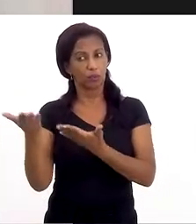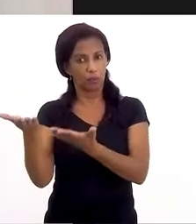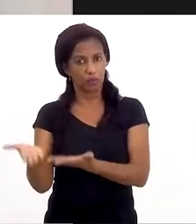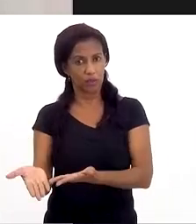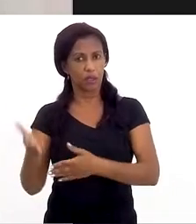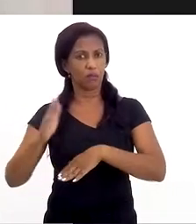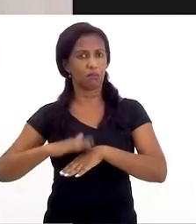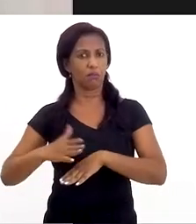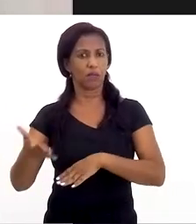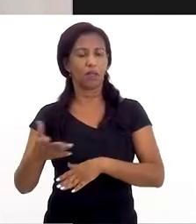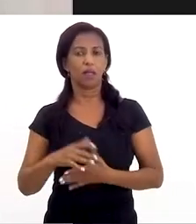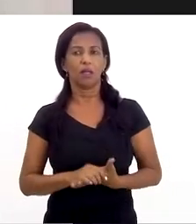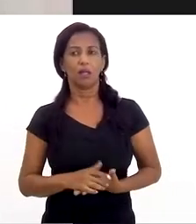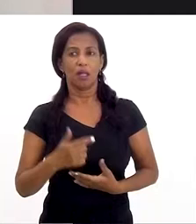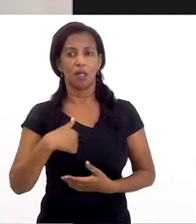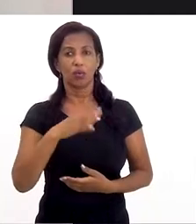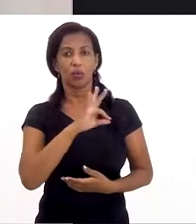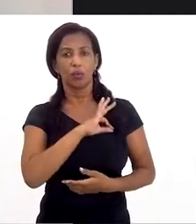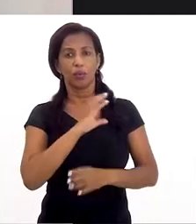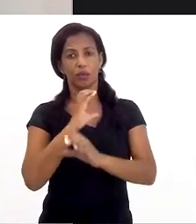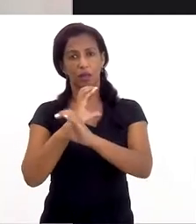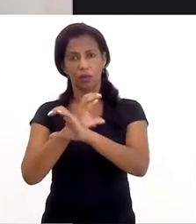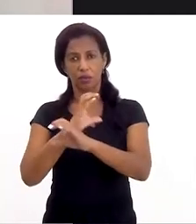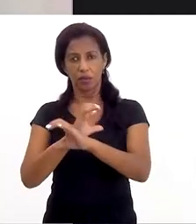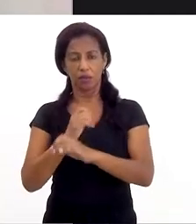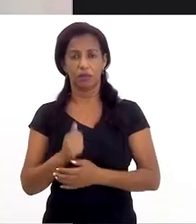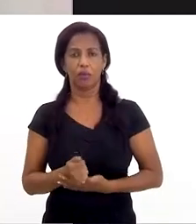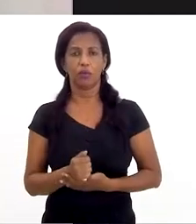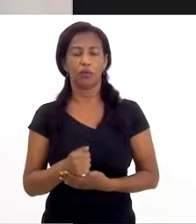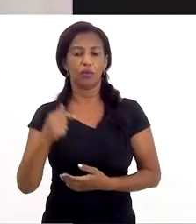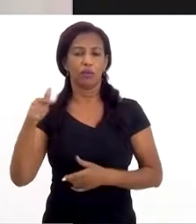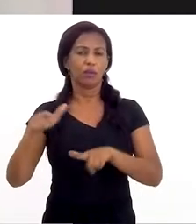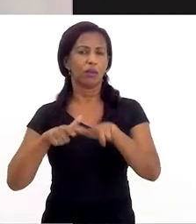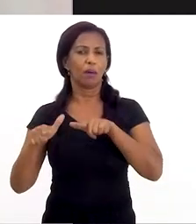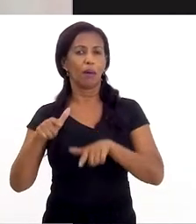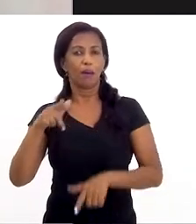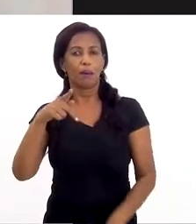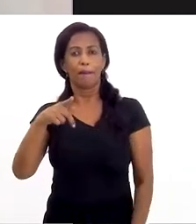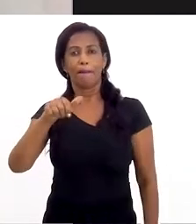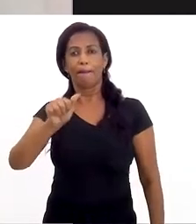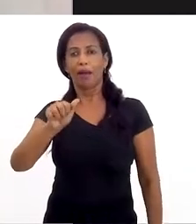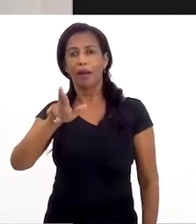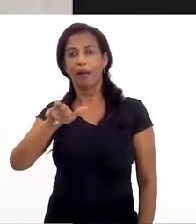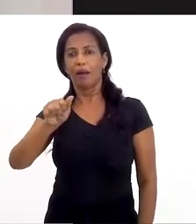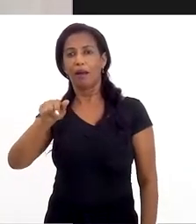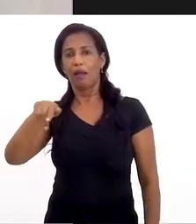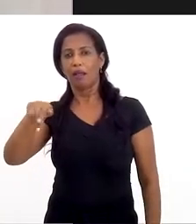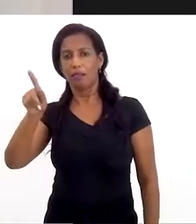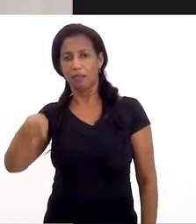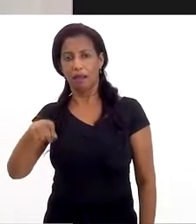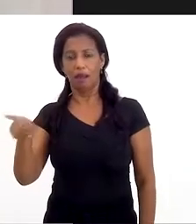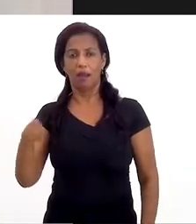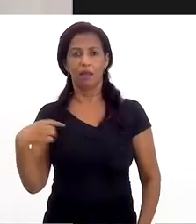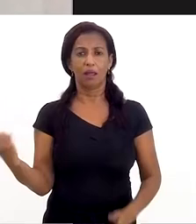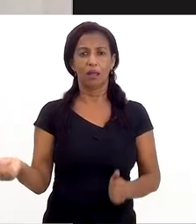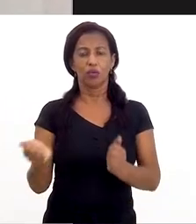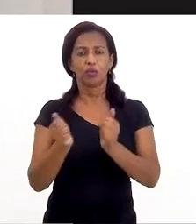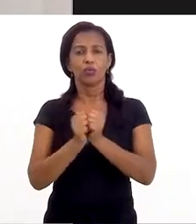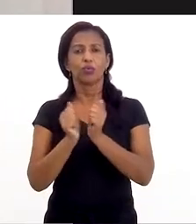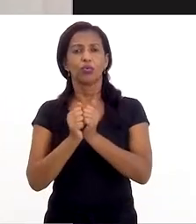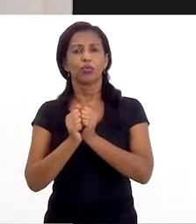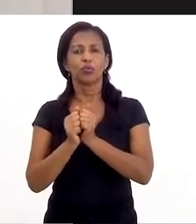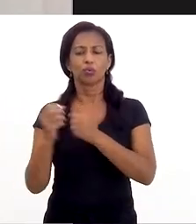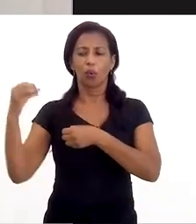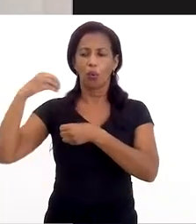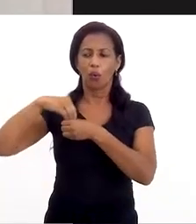como você disse, Priscila, eu sou policial civil, atuo aqui no estado do Paraná. Desde 2019, eu estou lotada no núcleo